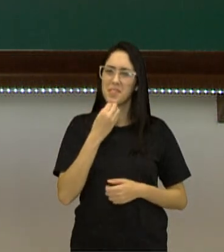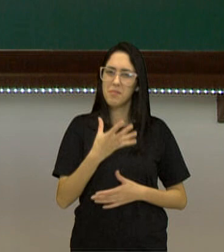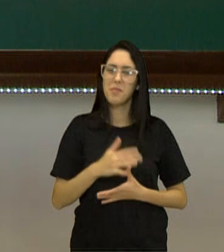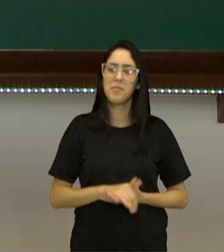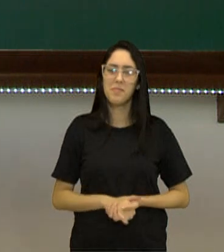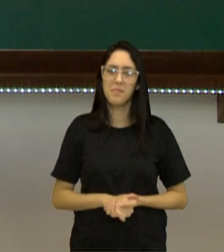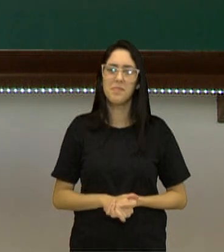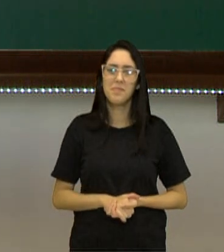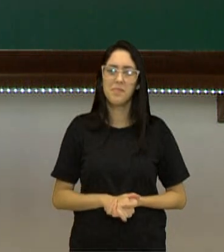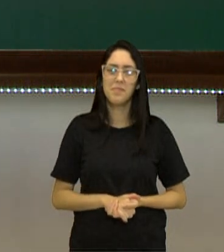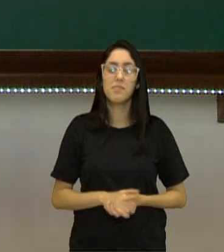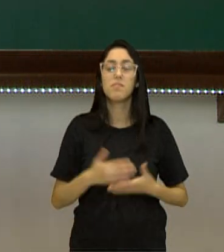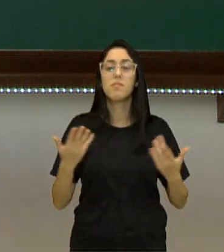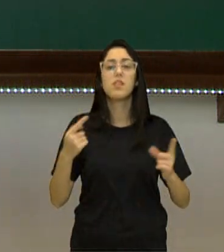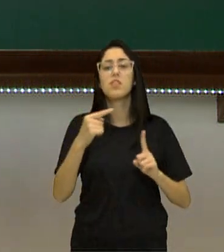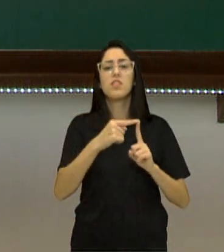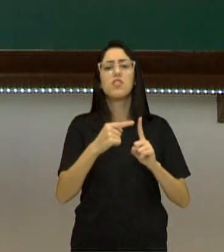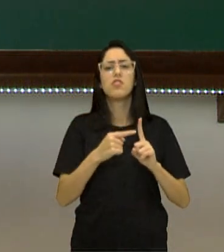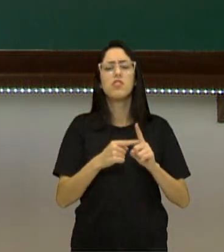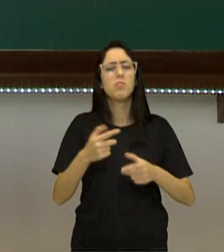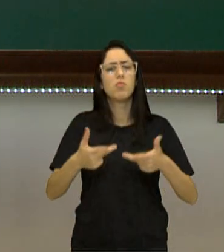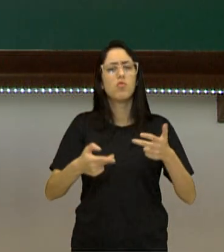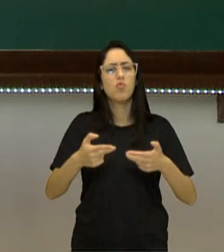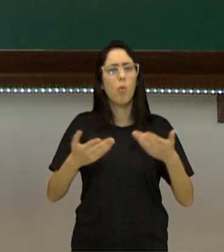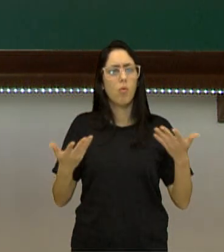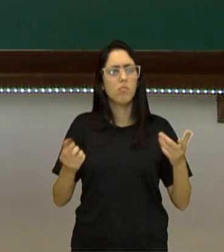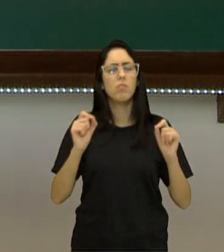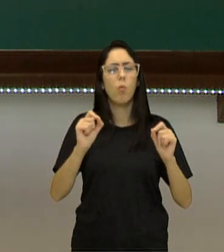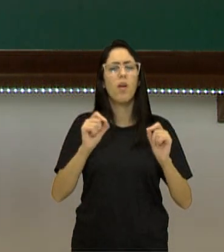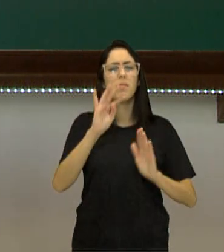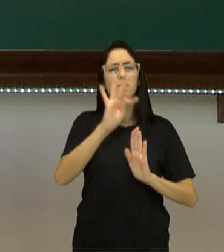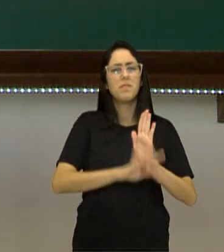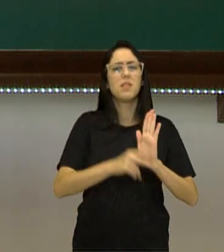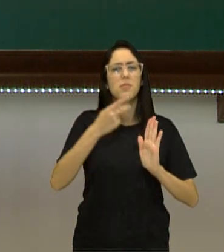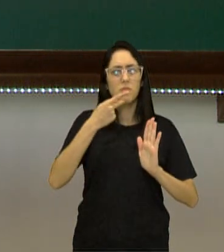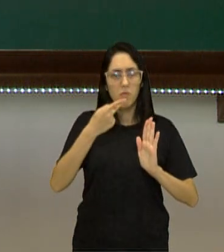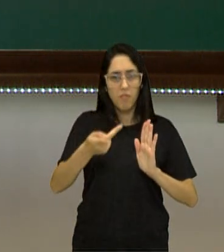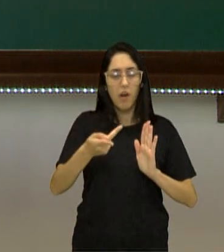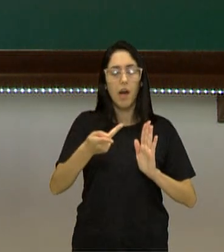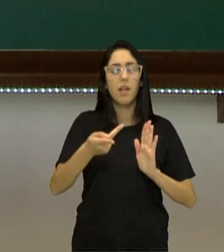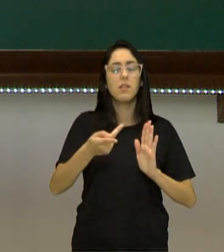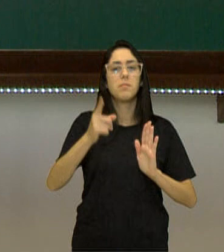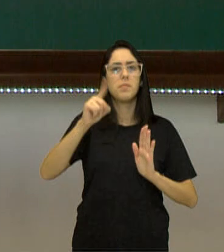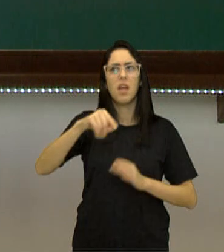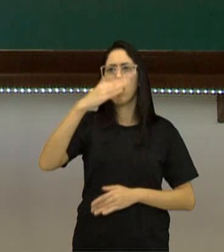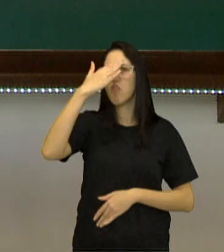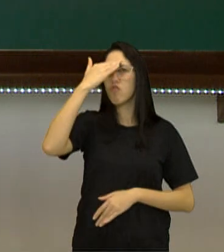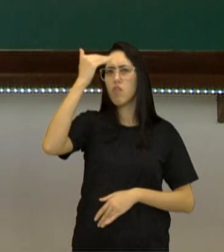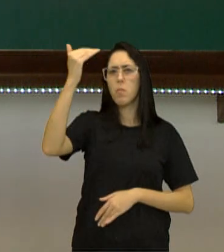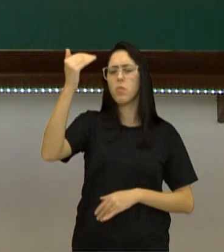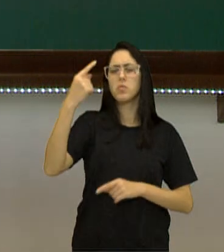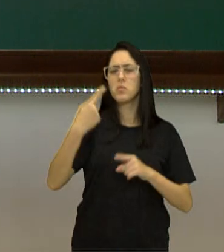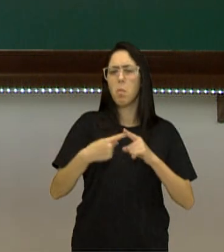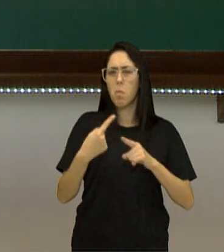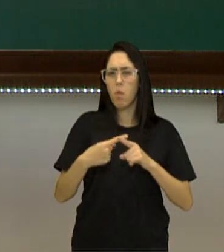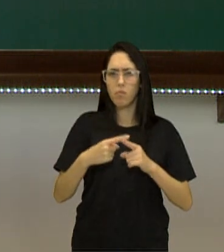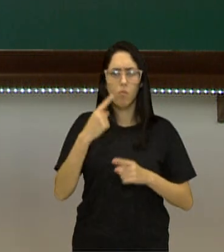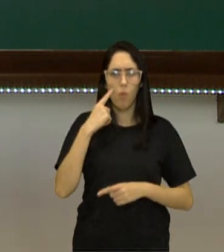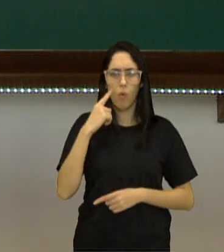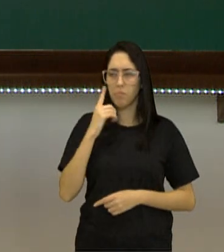Vamos ver, então, qual é o gênero do jogo? Qual o argumento usado para sustentar que ele é um sucesso? Vamos observar?